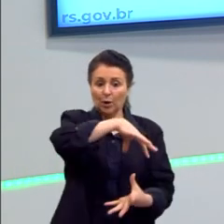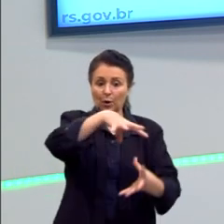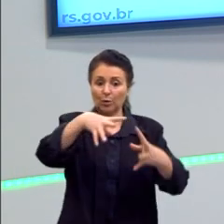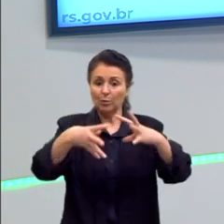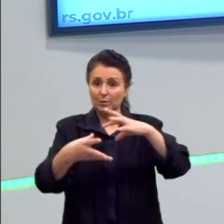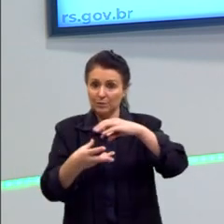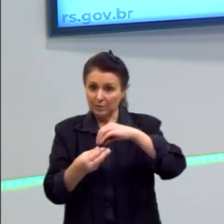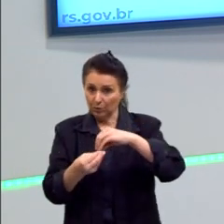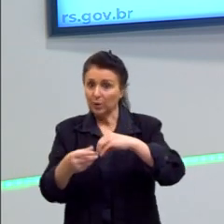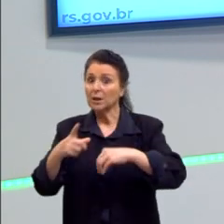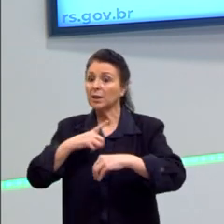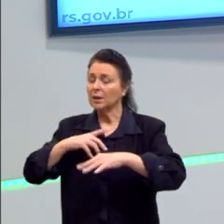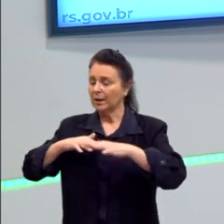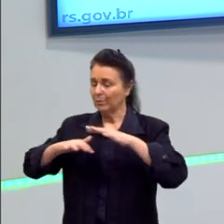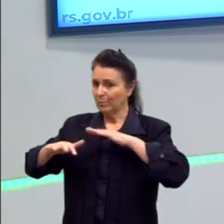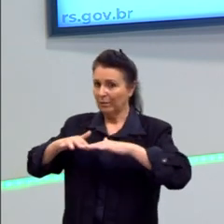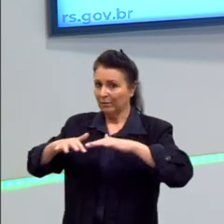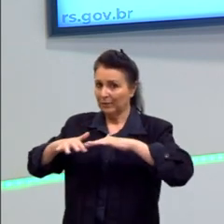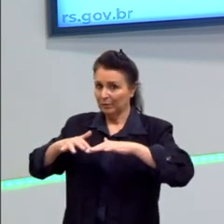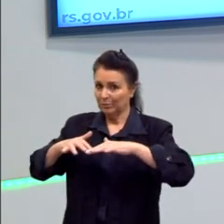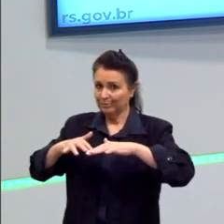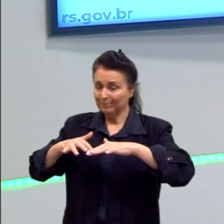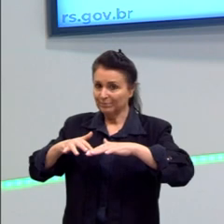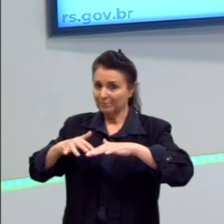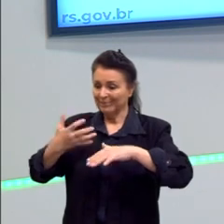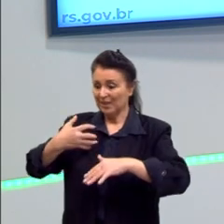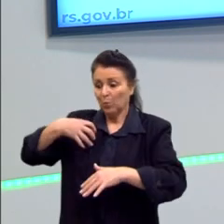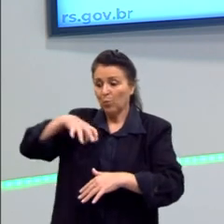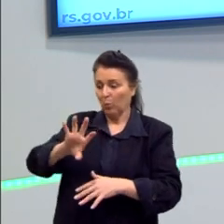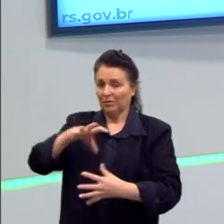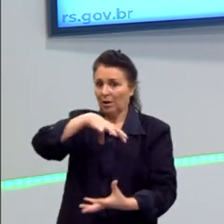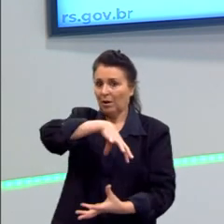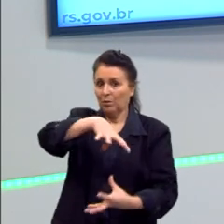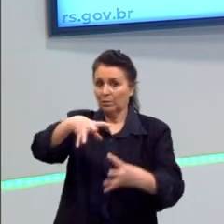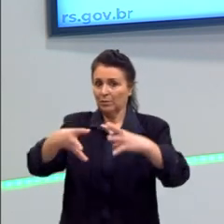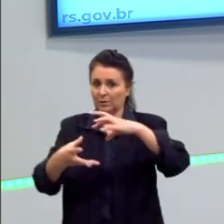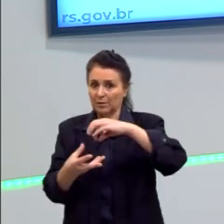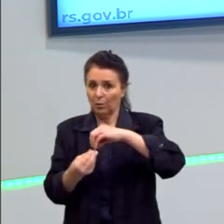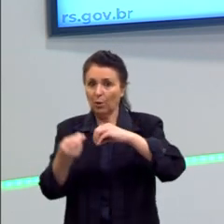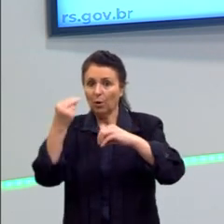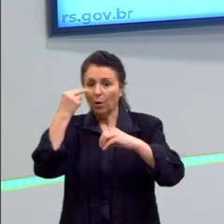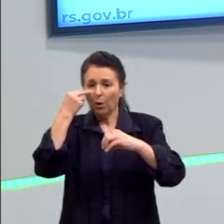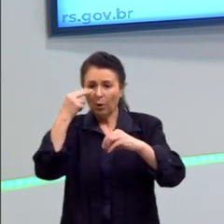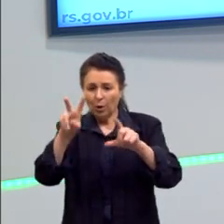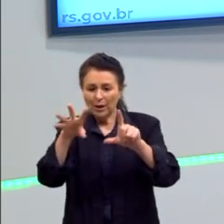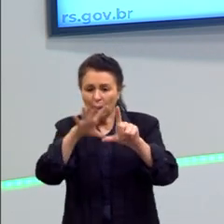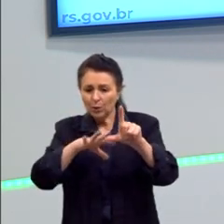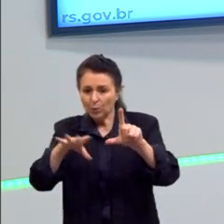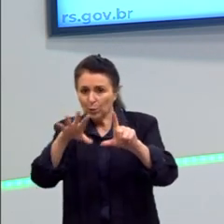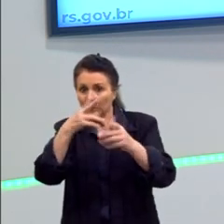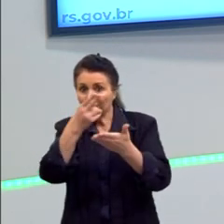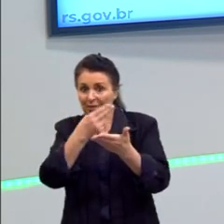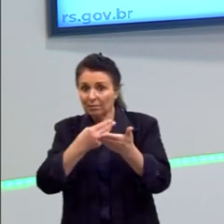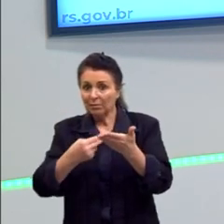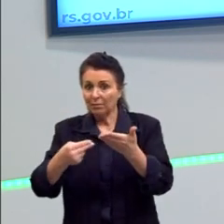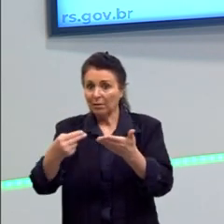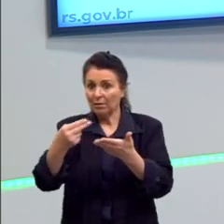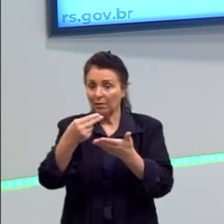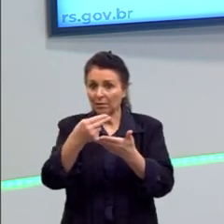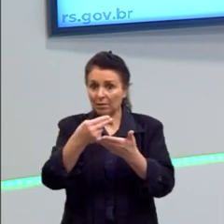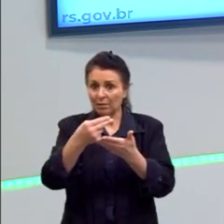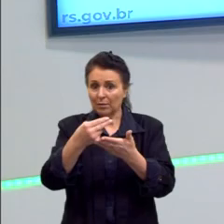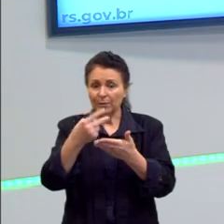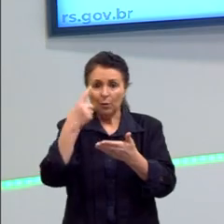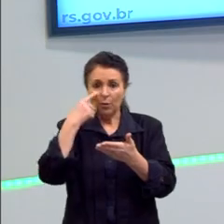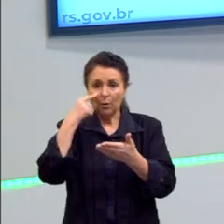também existem movimentos que, contra a globalização. Olha na charge aqui, né, como alguém aqui, meu